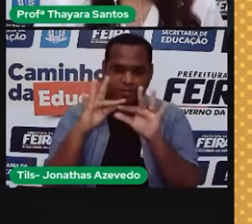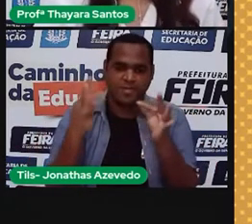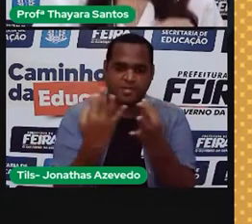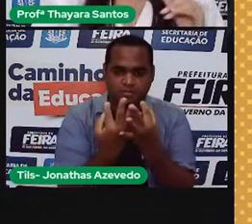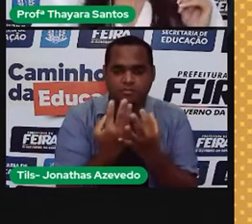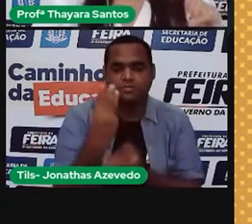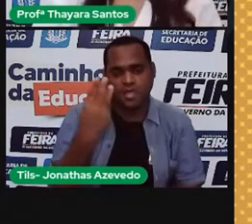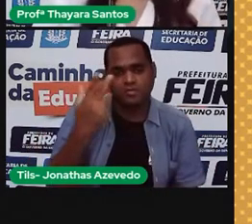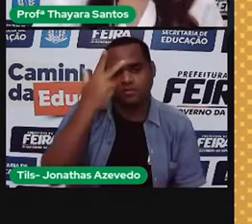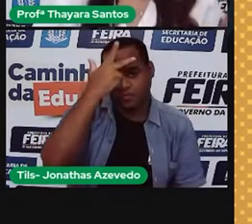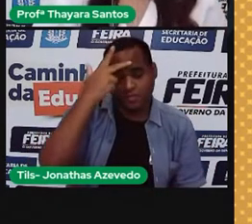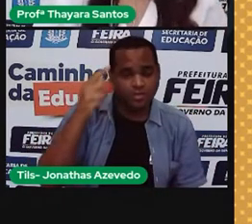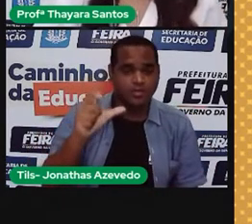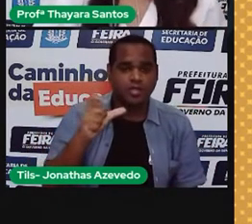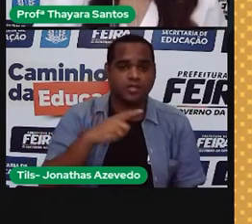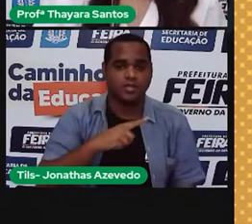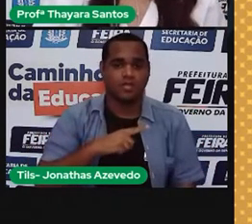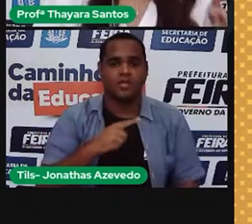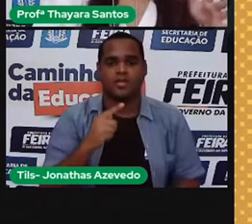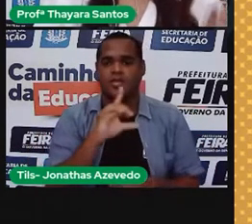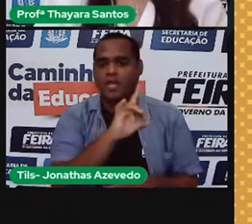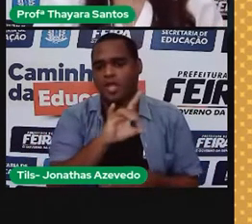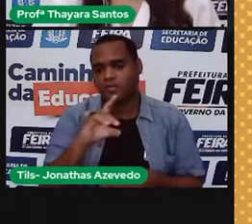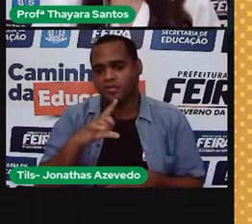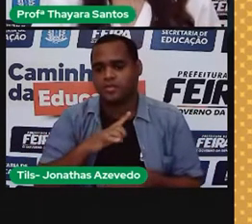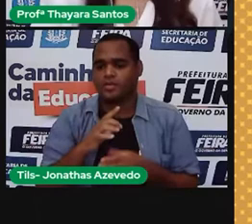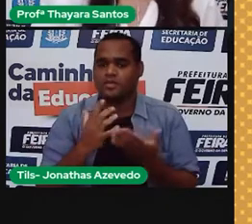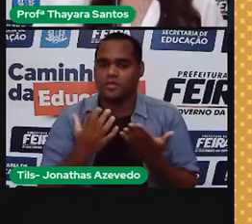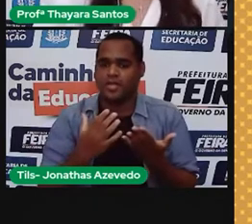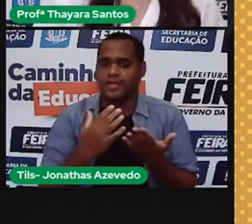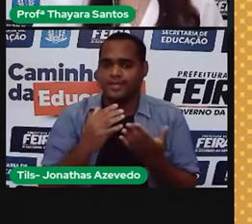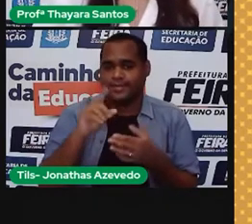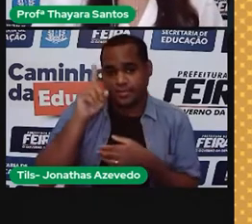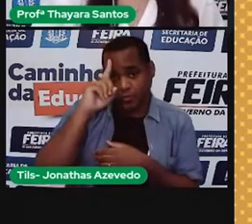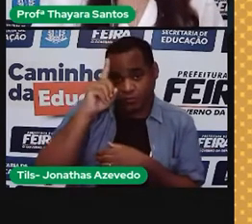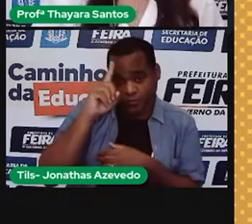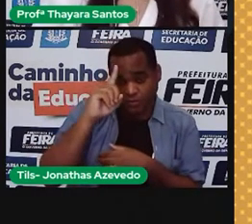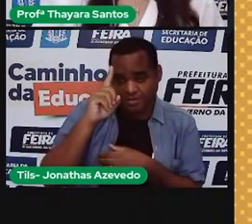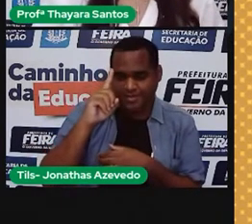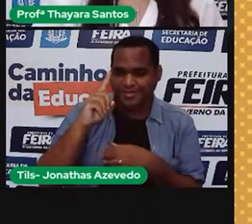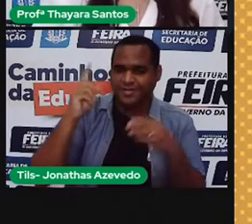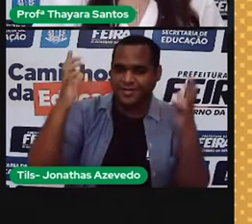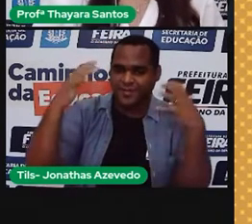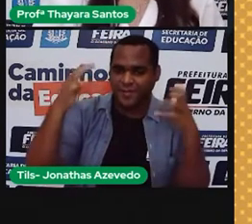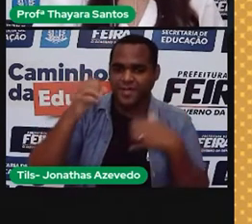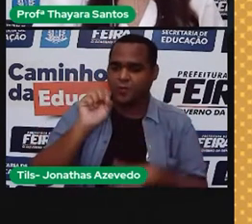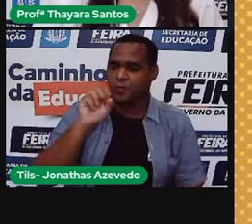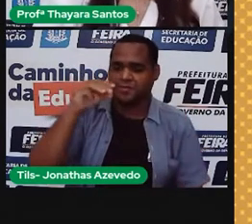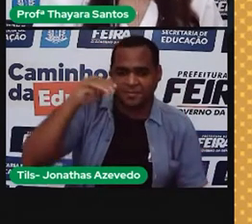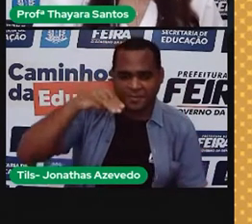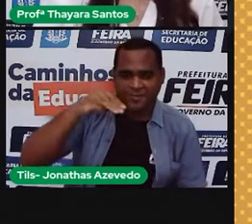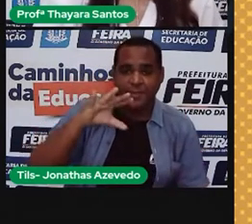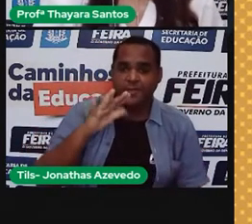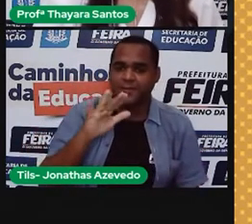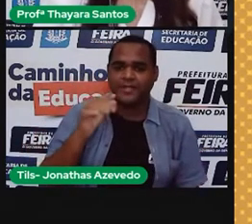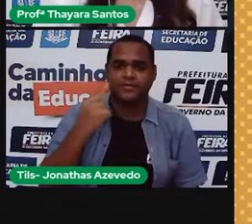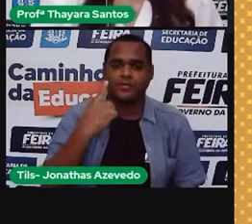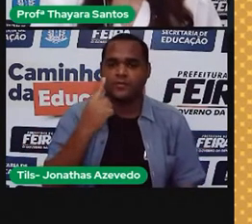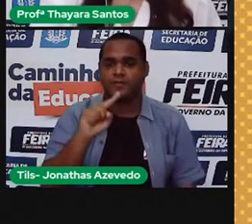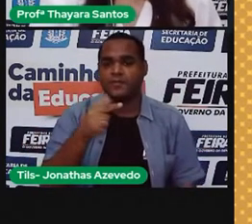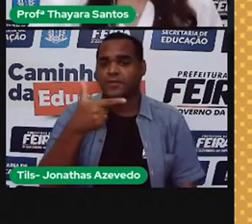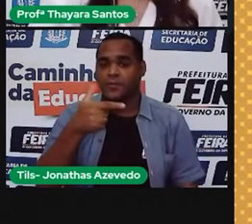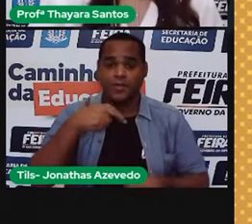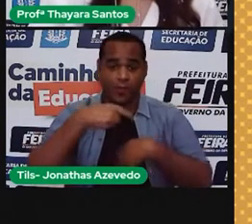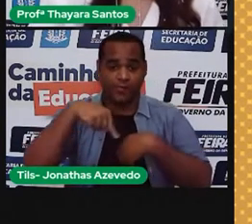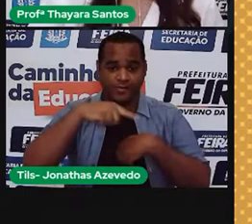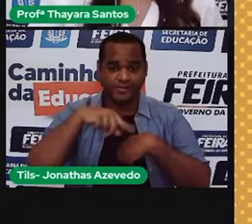pessoas, onde cada uma toma três banhos por dia, que leva em média oito minutos. A gente viu que o tempo de consumo é 1,2